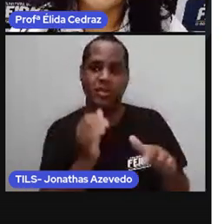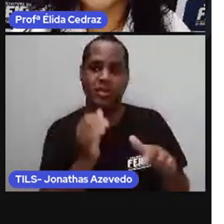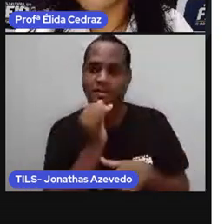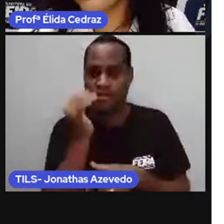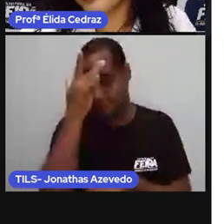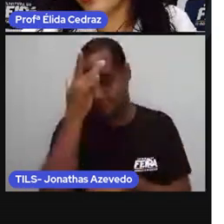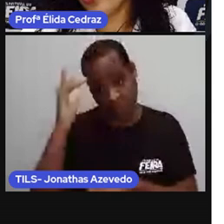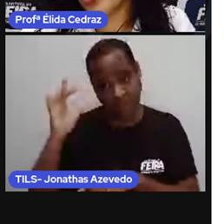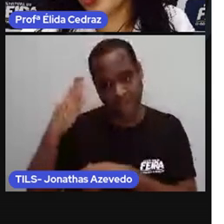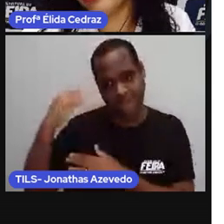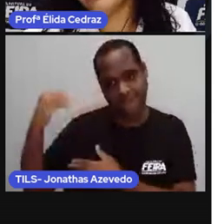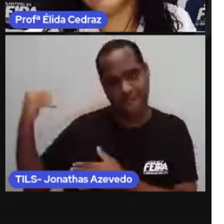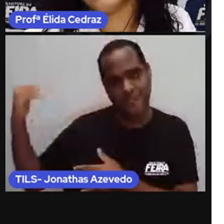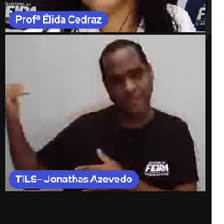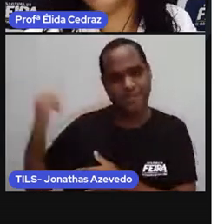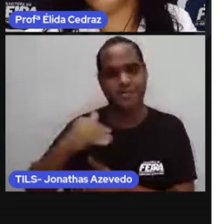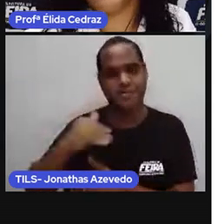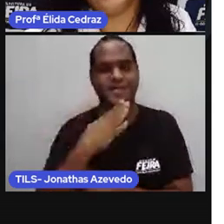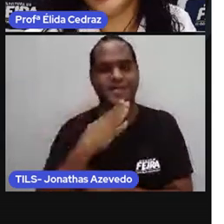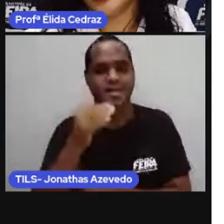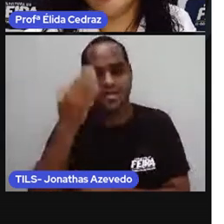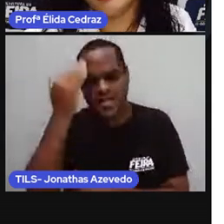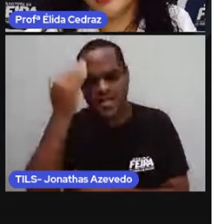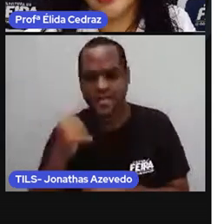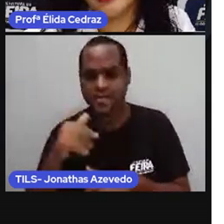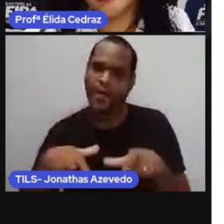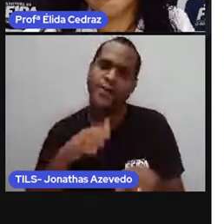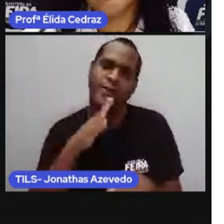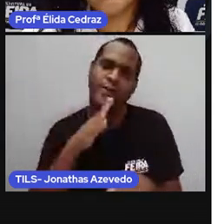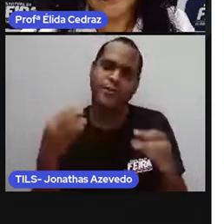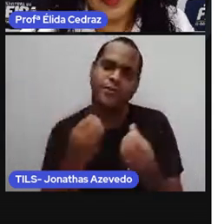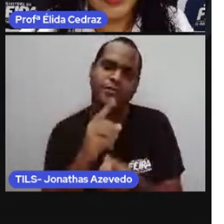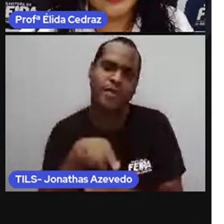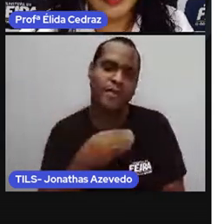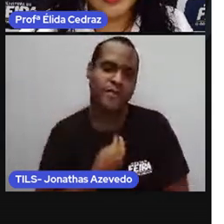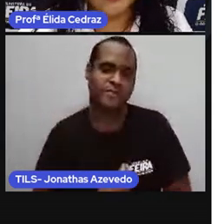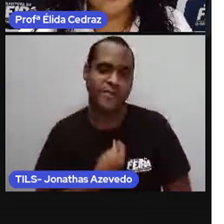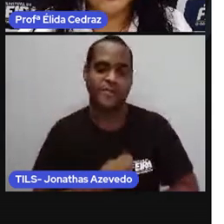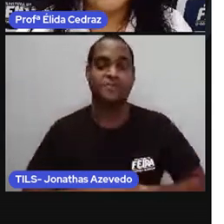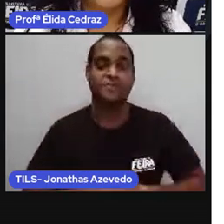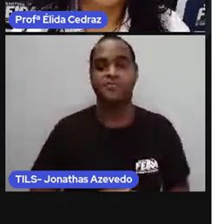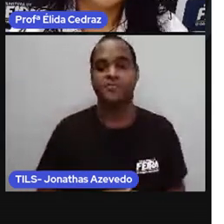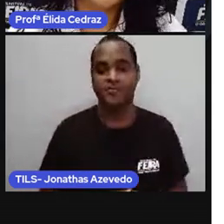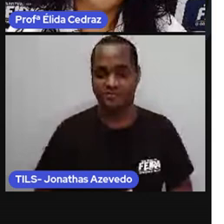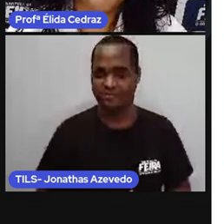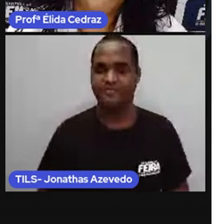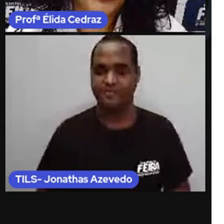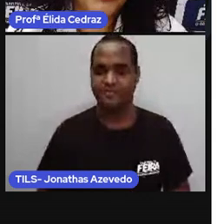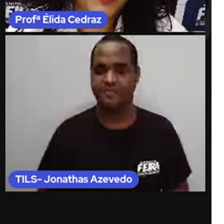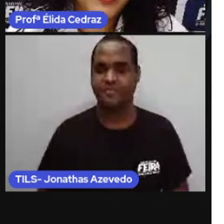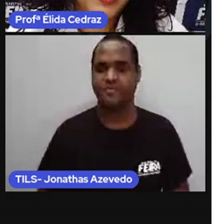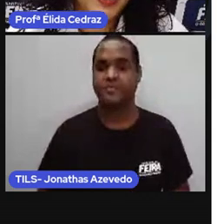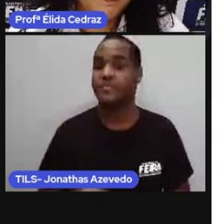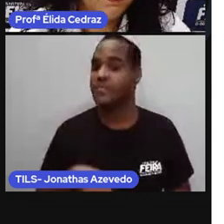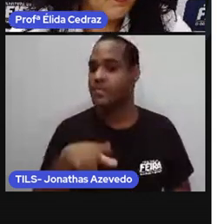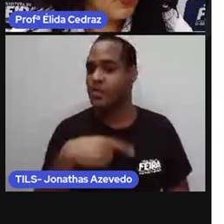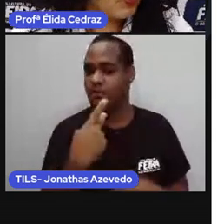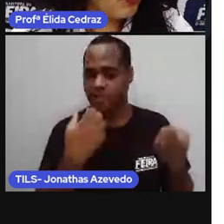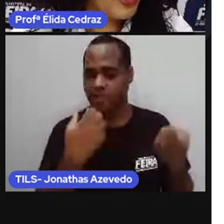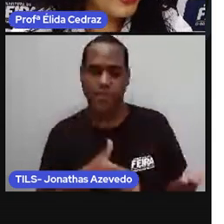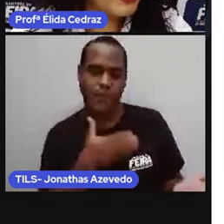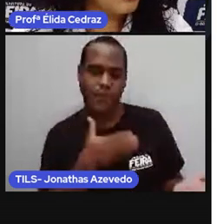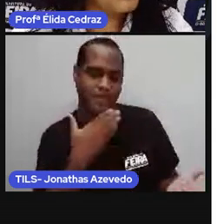celebridade que você gosta e que você sabe tudo sobre ela, entendeu? Você também pode fazer